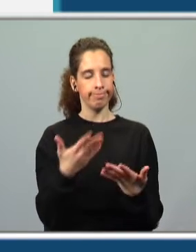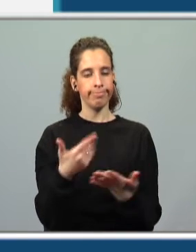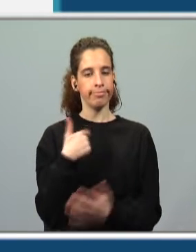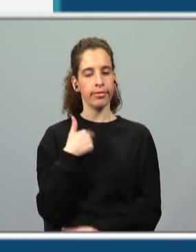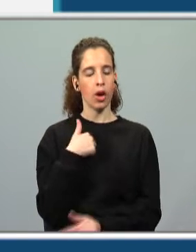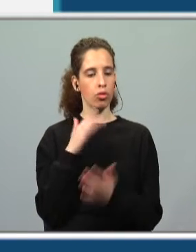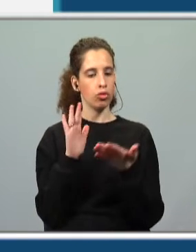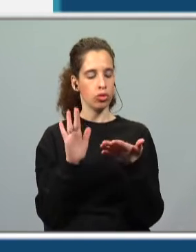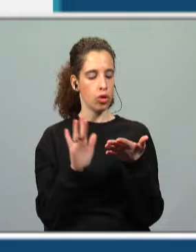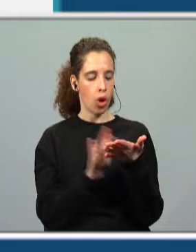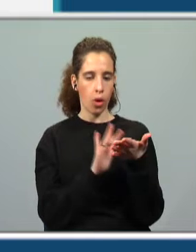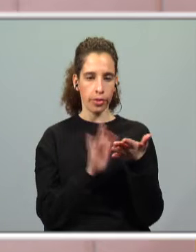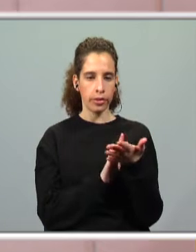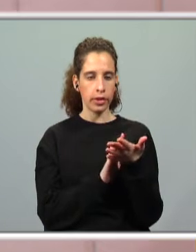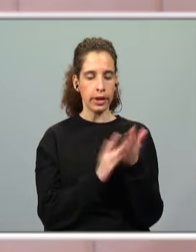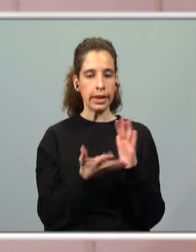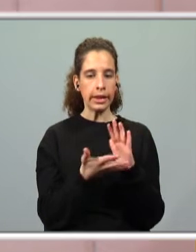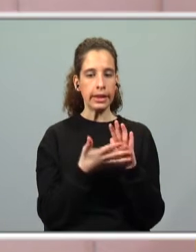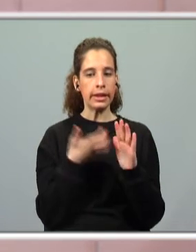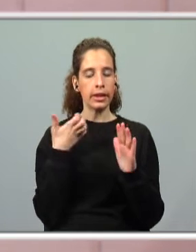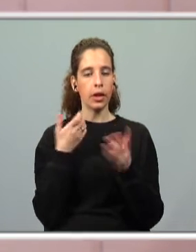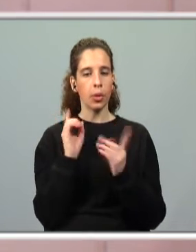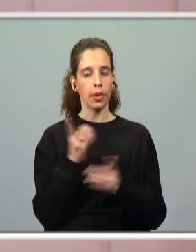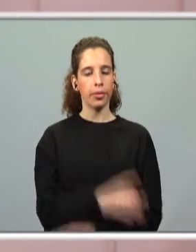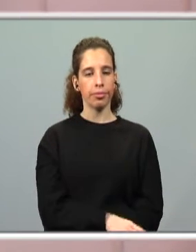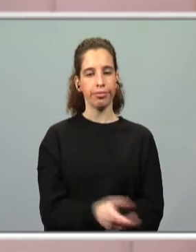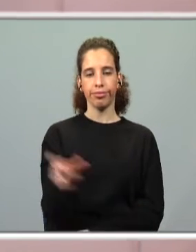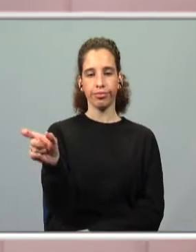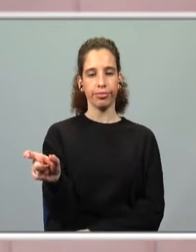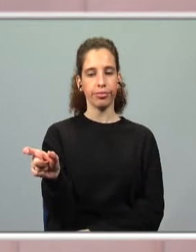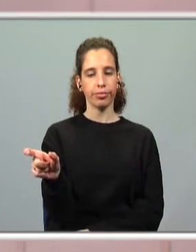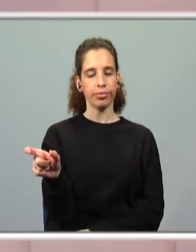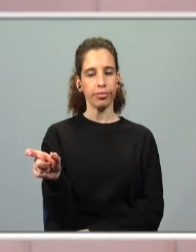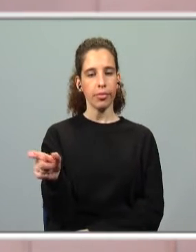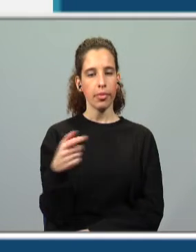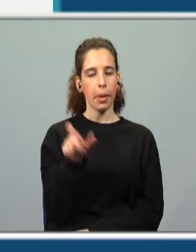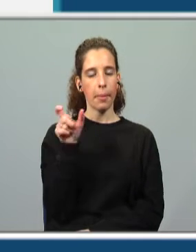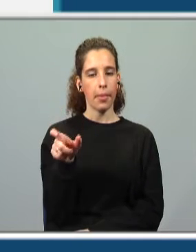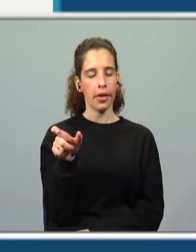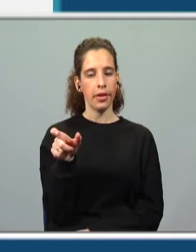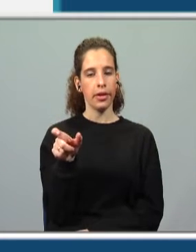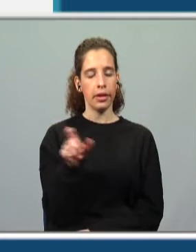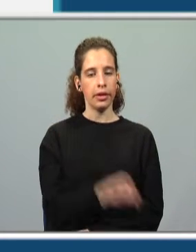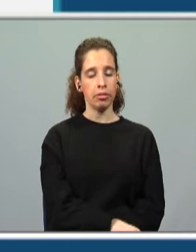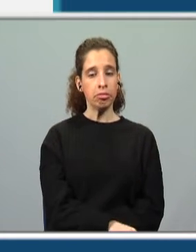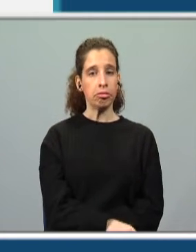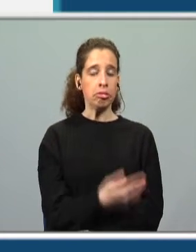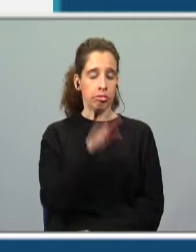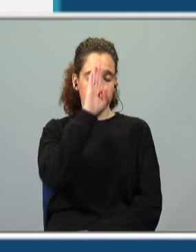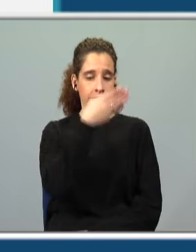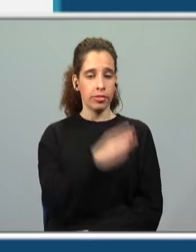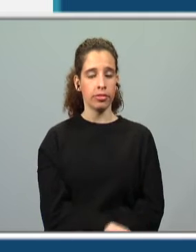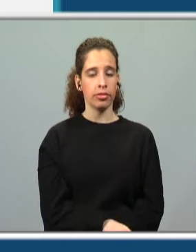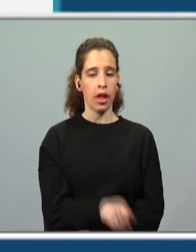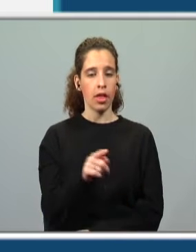fui à obra, fui ao texto e retirei o quê? Esta palavra. A palavra, vocês já sabem,